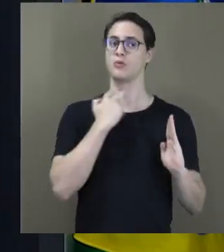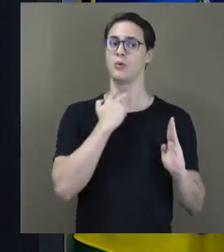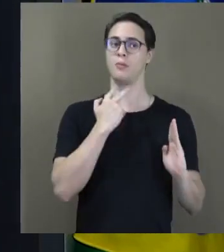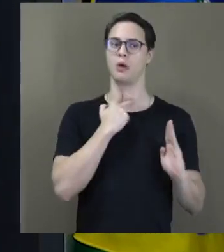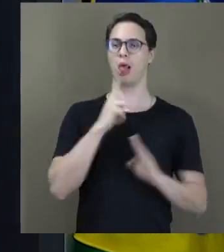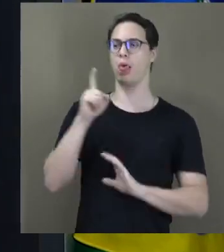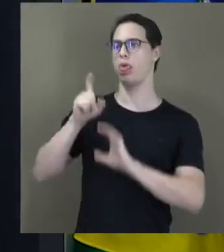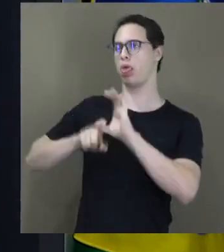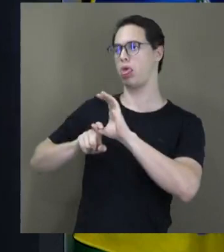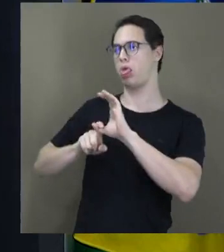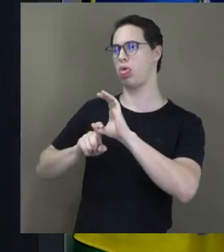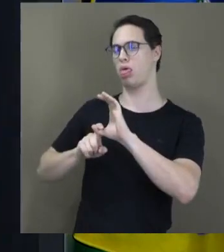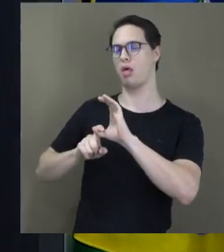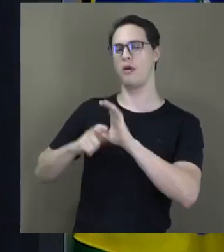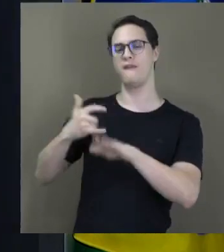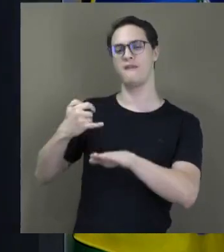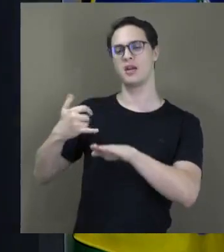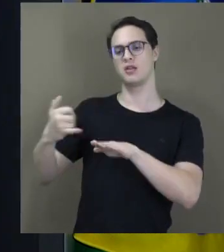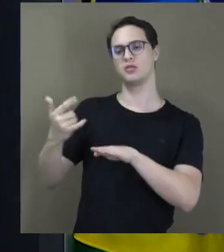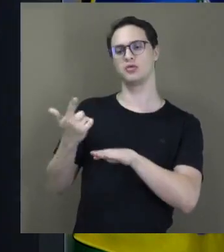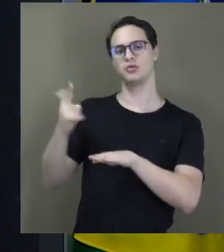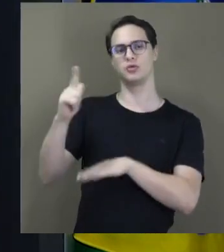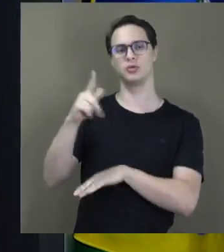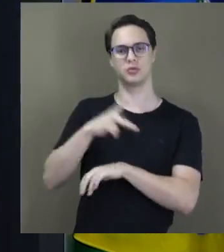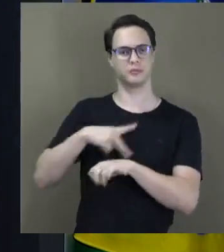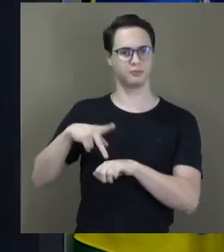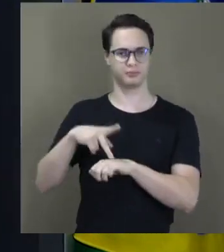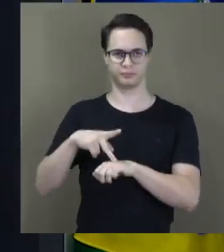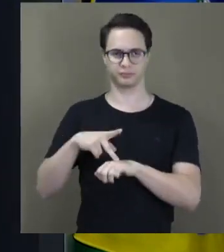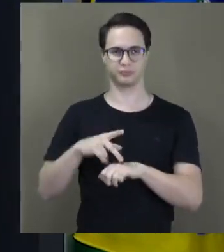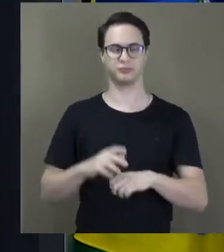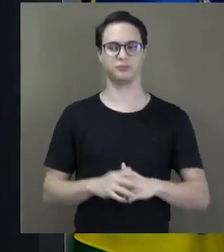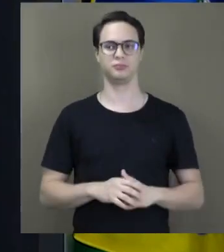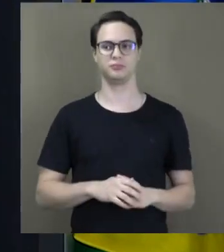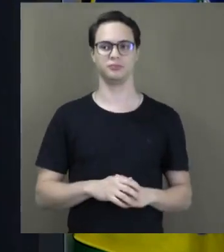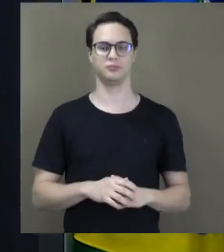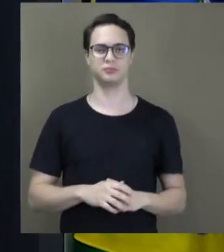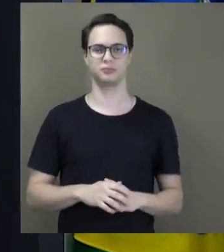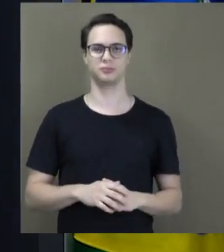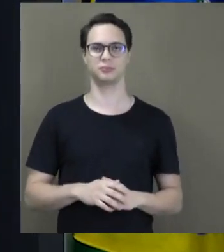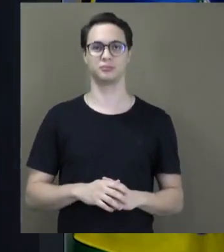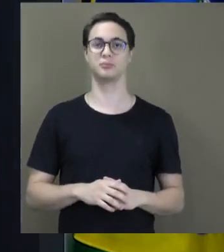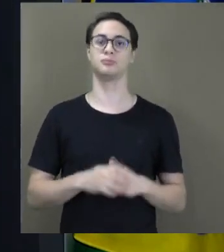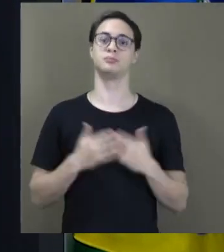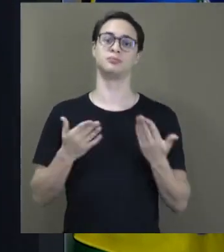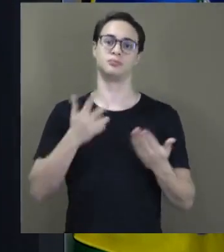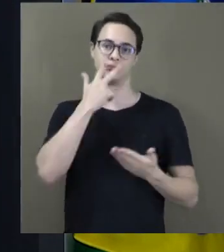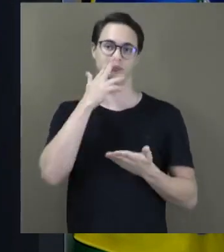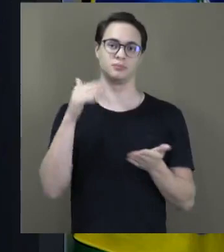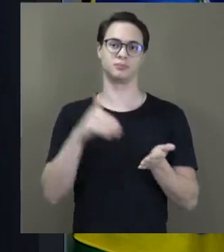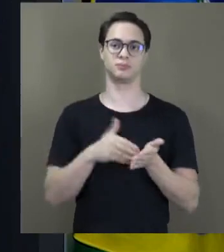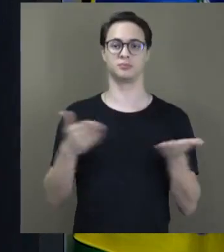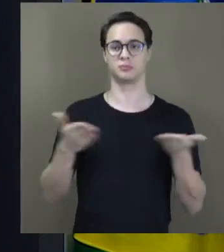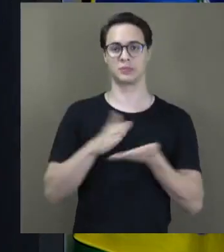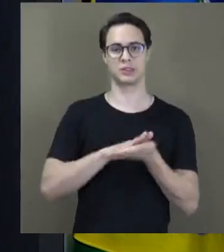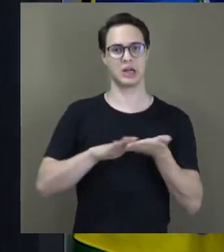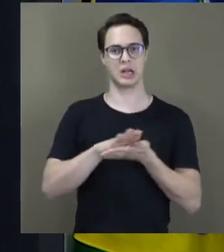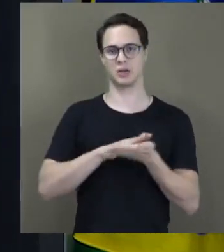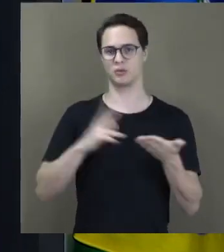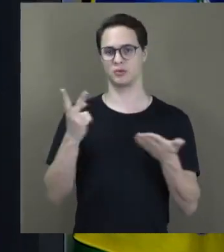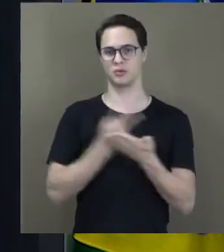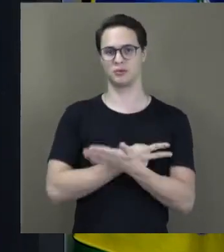dependente de fertilizantes de outro país. Fecha aspas. Parece que, até agora, nada aconteceu.